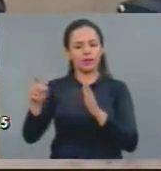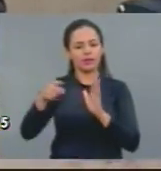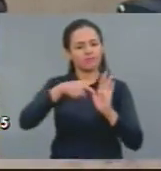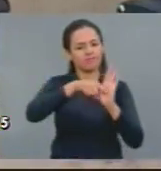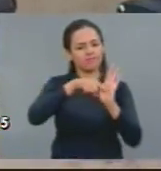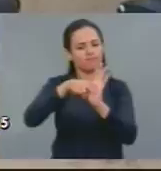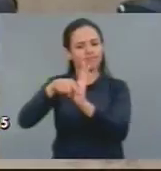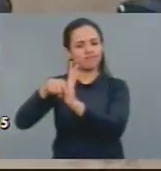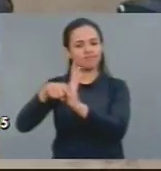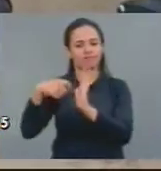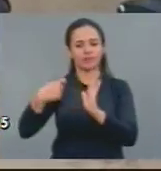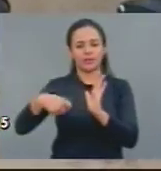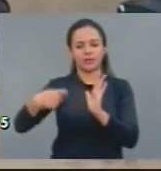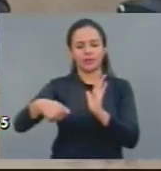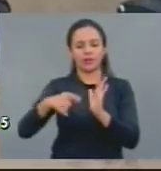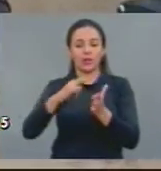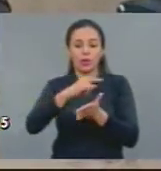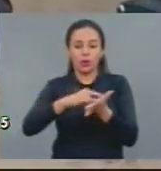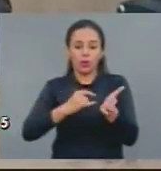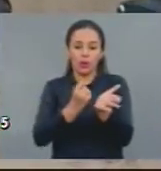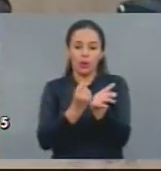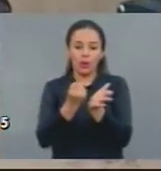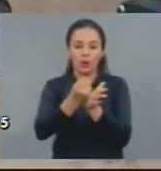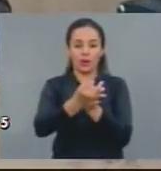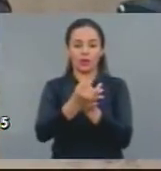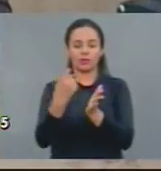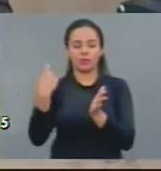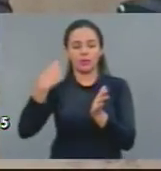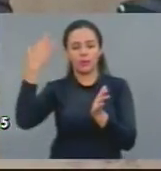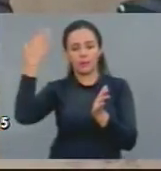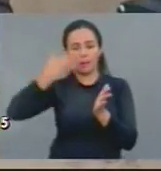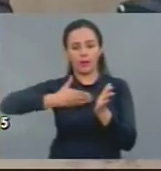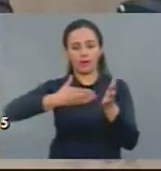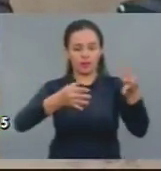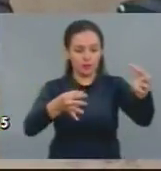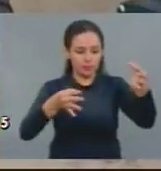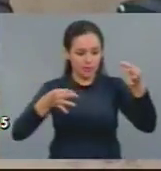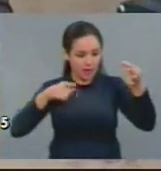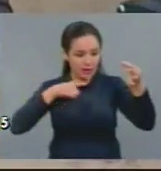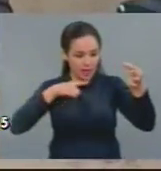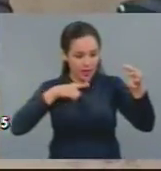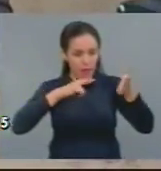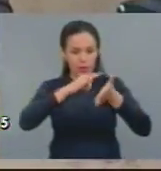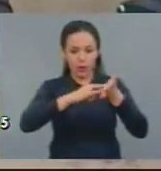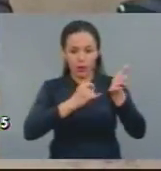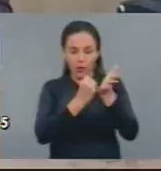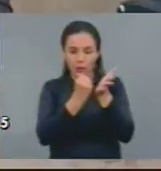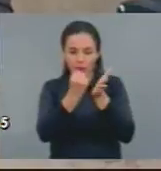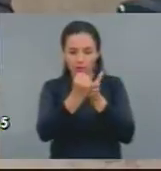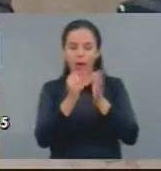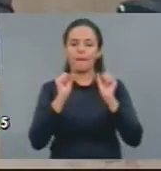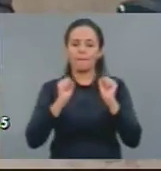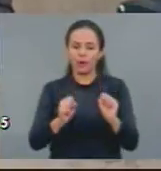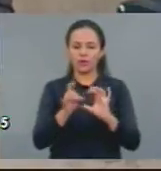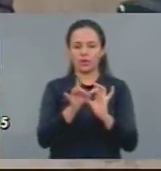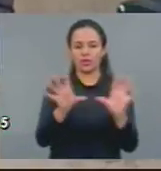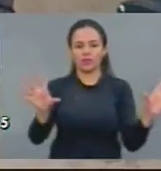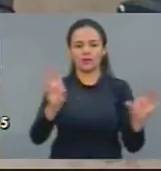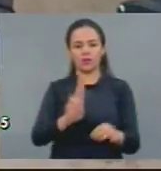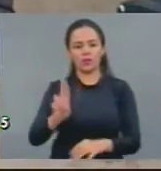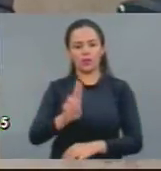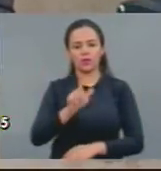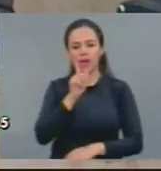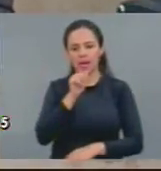as pessoas possam estar utilizando a água da melhor maneira possível para abastecimento humano. E também, essas